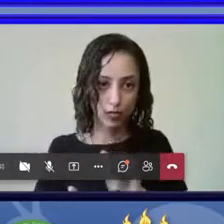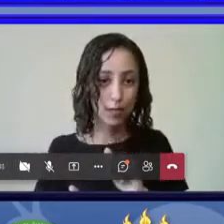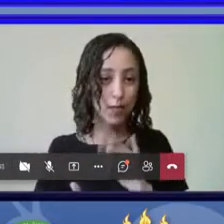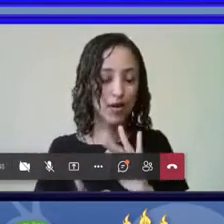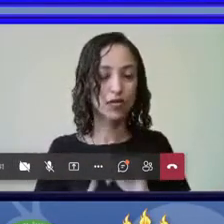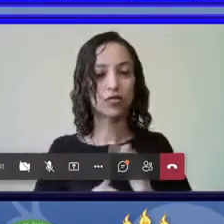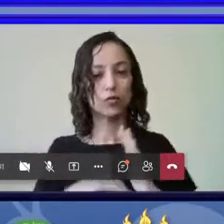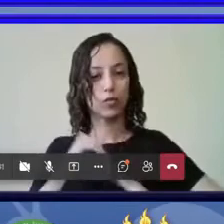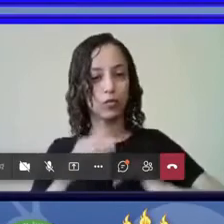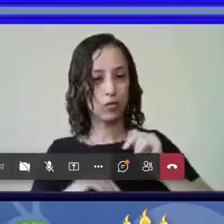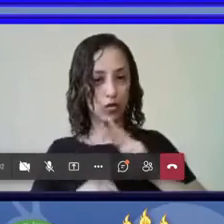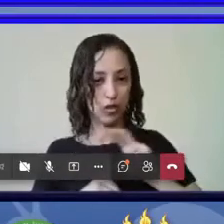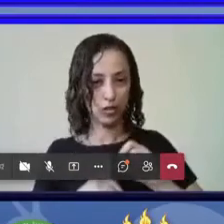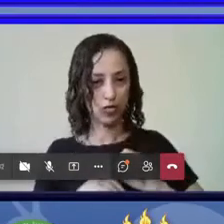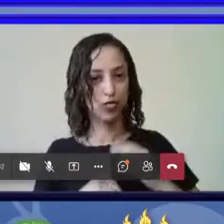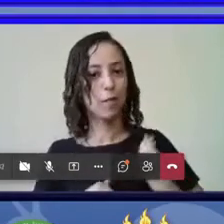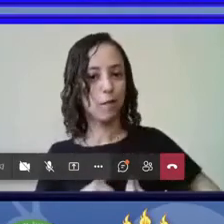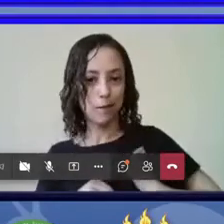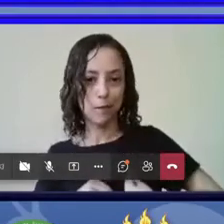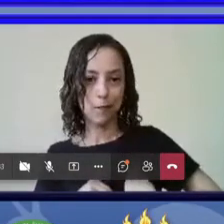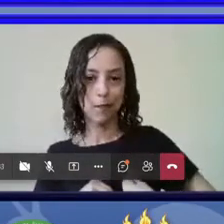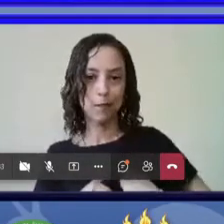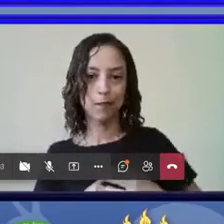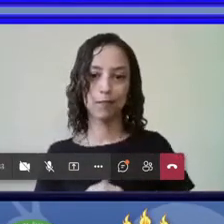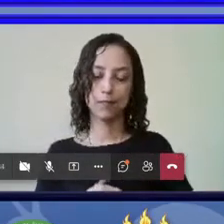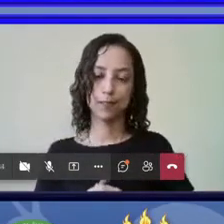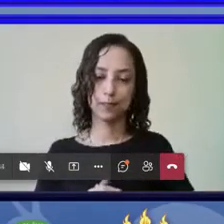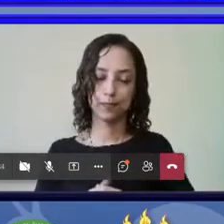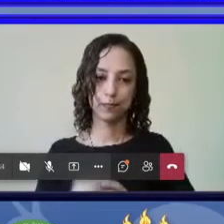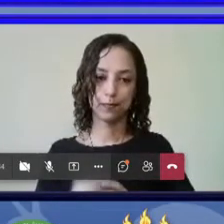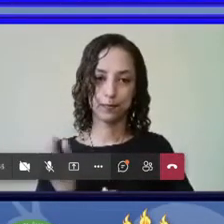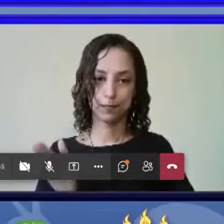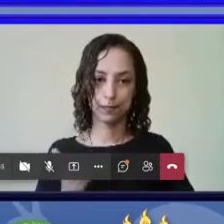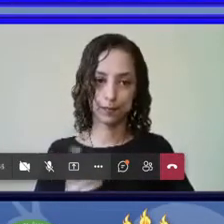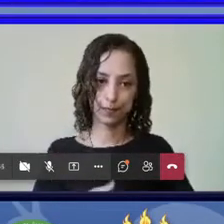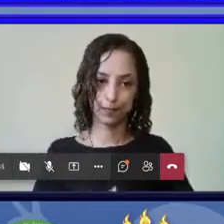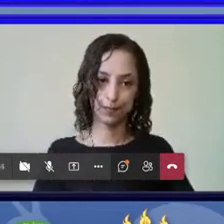especialistas envolvidos. Próximo.